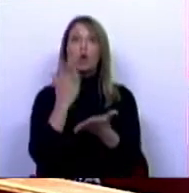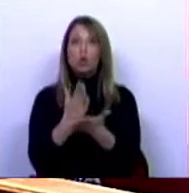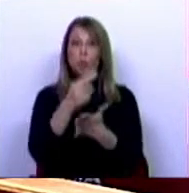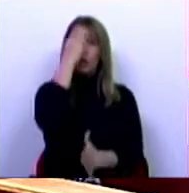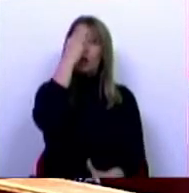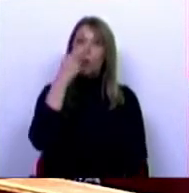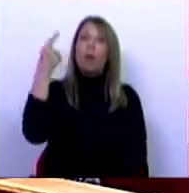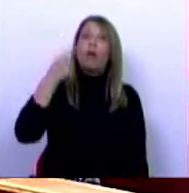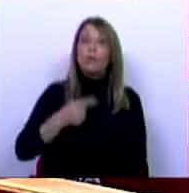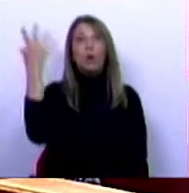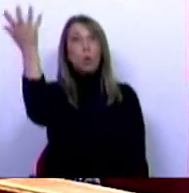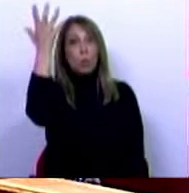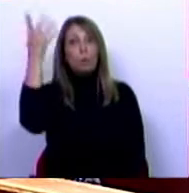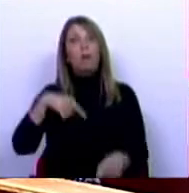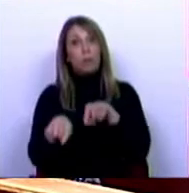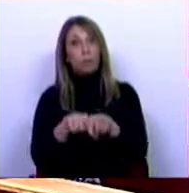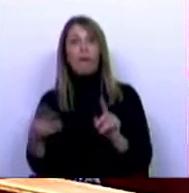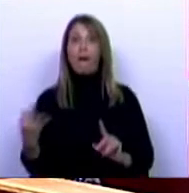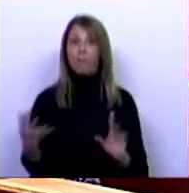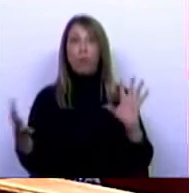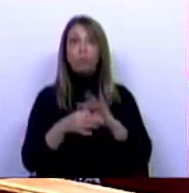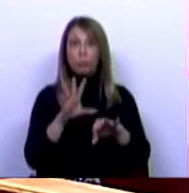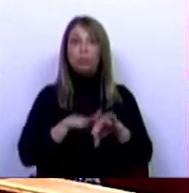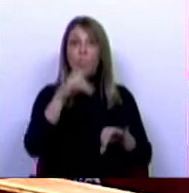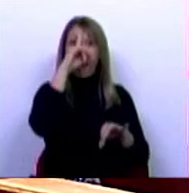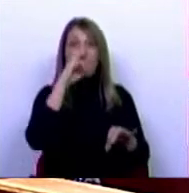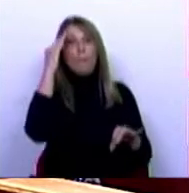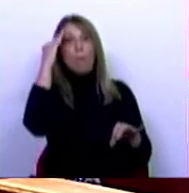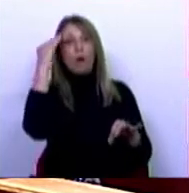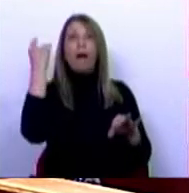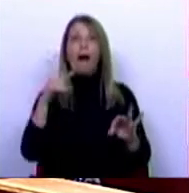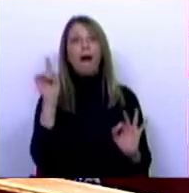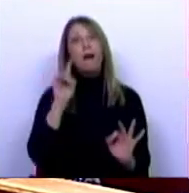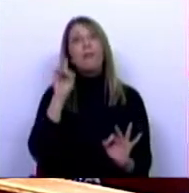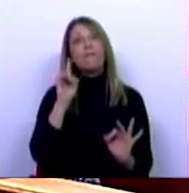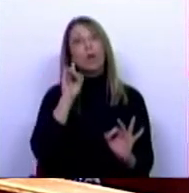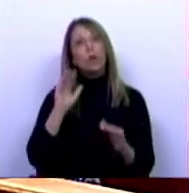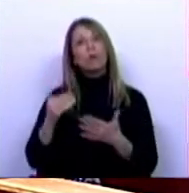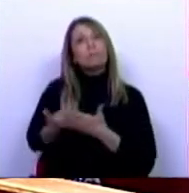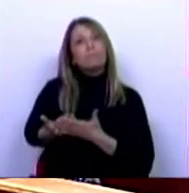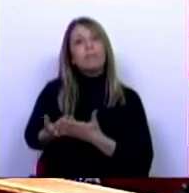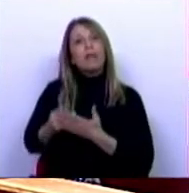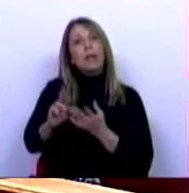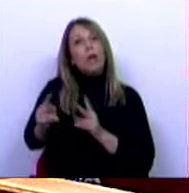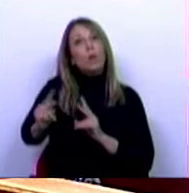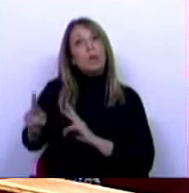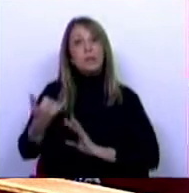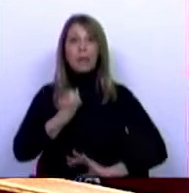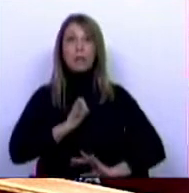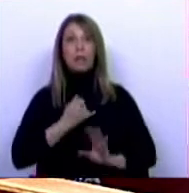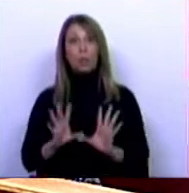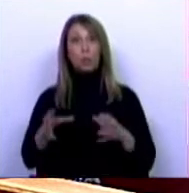cultural e político, pois é em torno da memória, do seu lastro de valores, que se reconstrói e atualiza a identidade